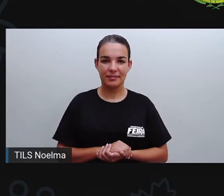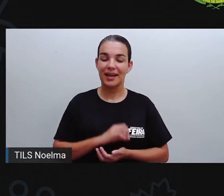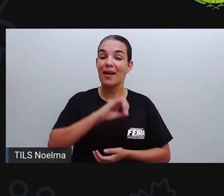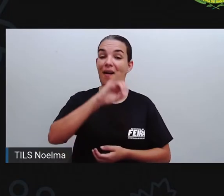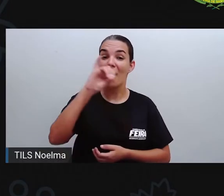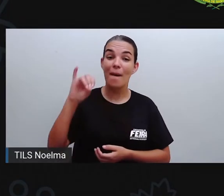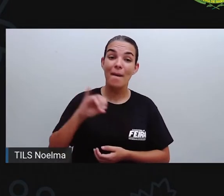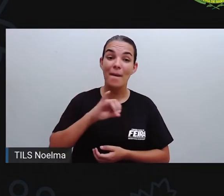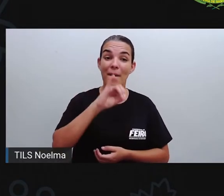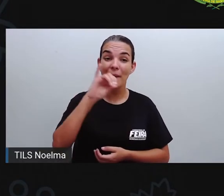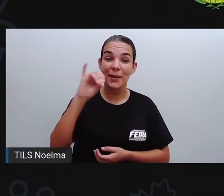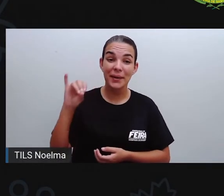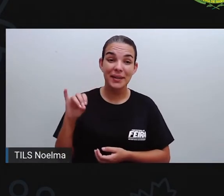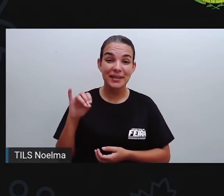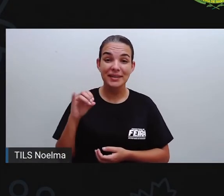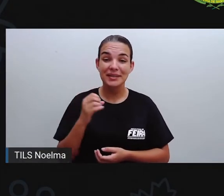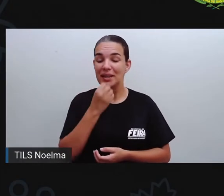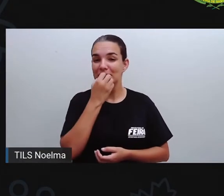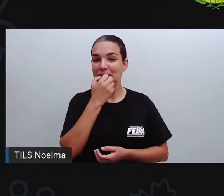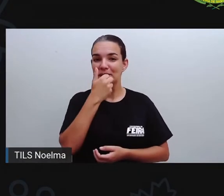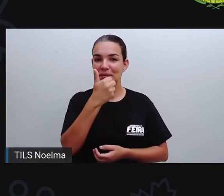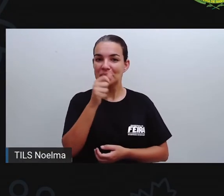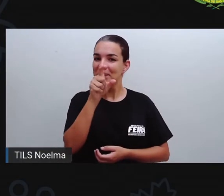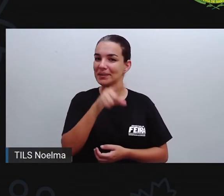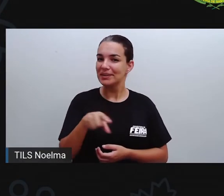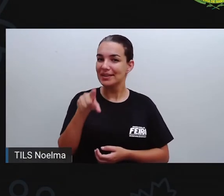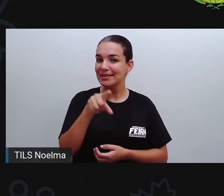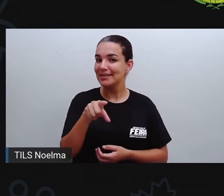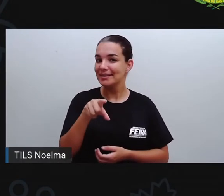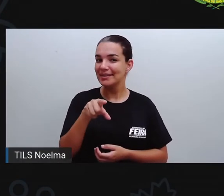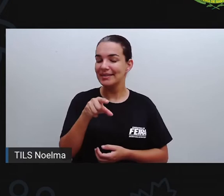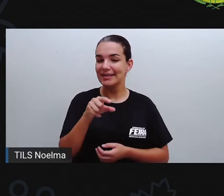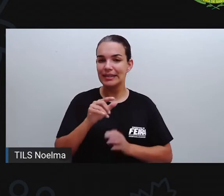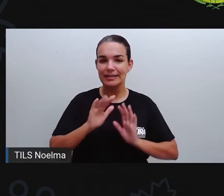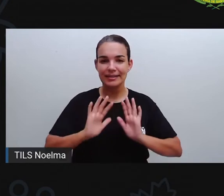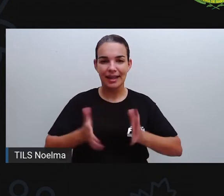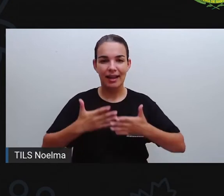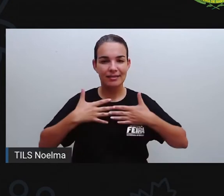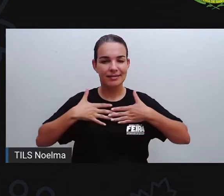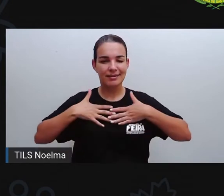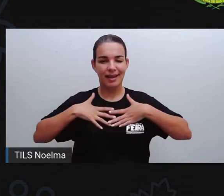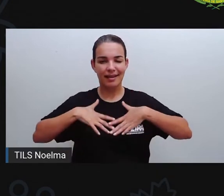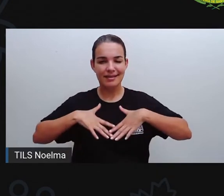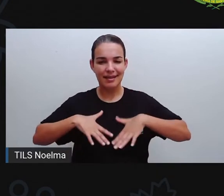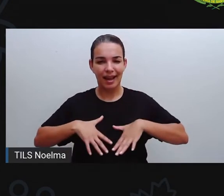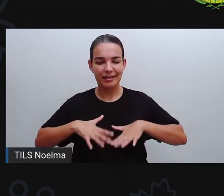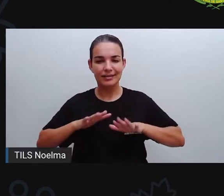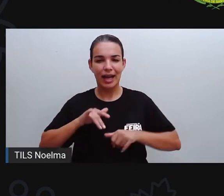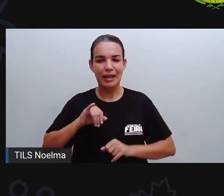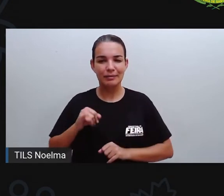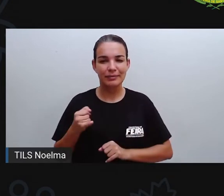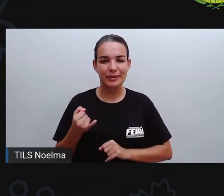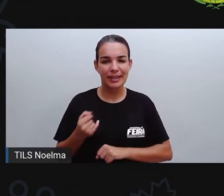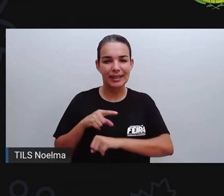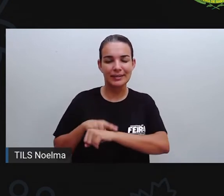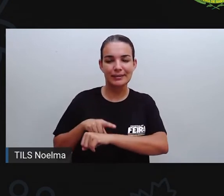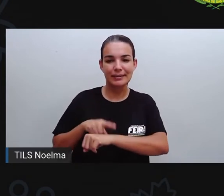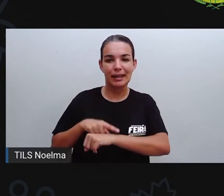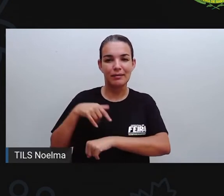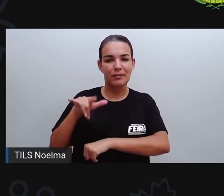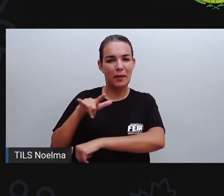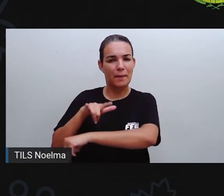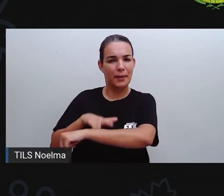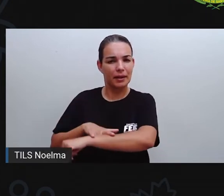Olá, meus amores! E aí, tudo bem com vocês? Descansados, aproveitaram já esse tempinho para ir ao